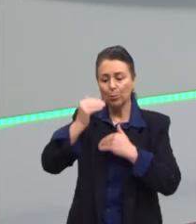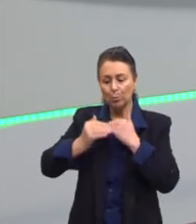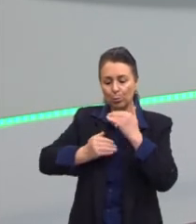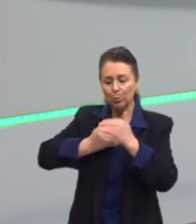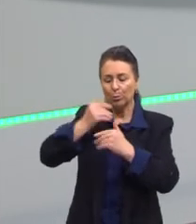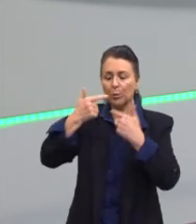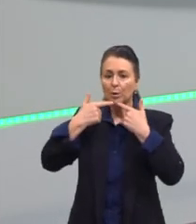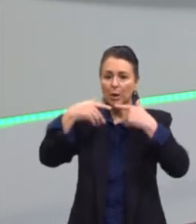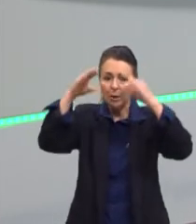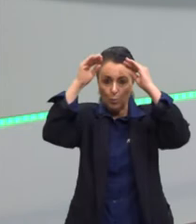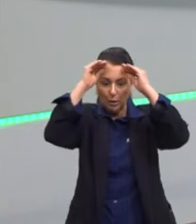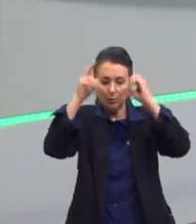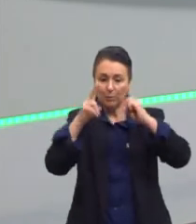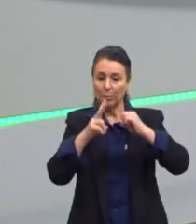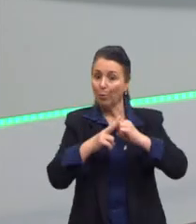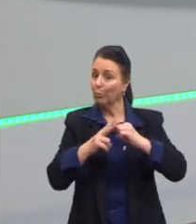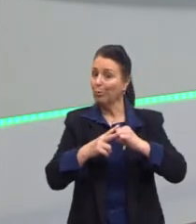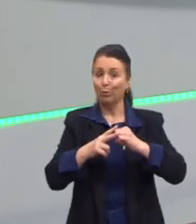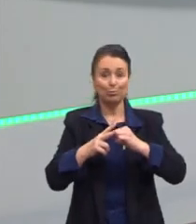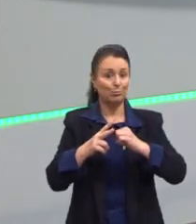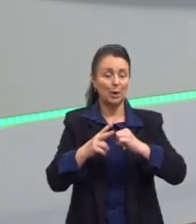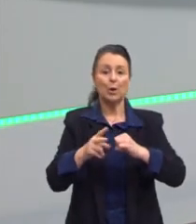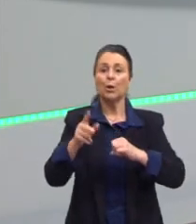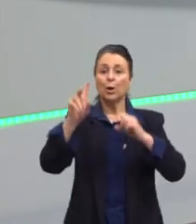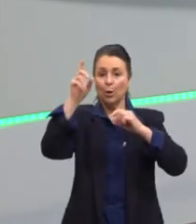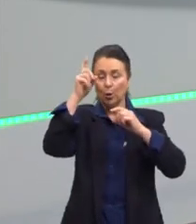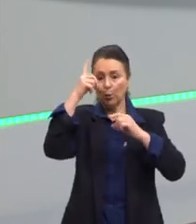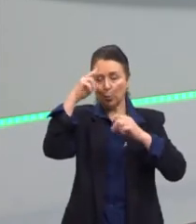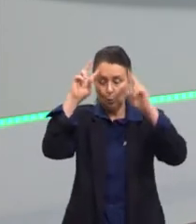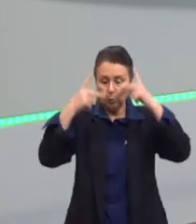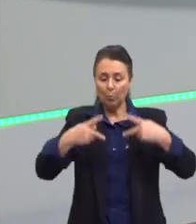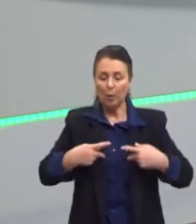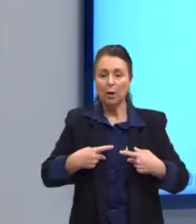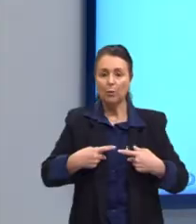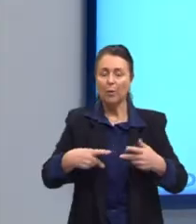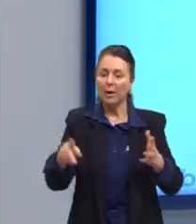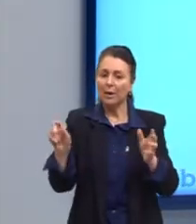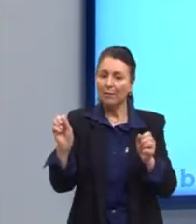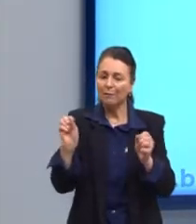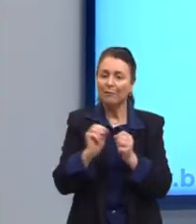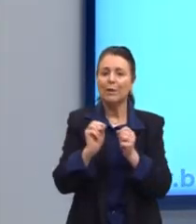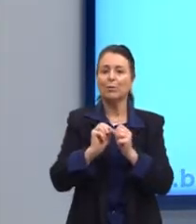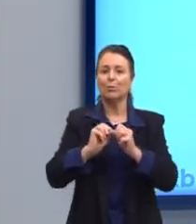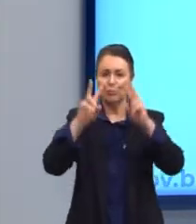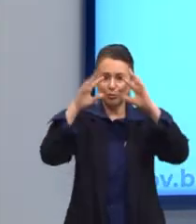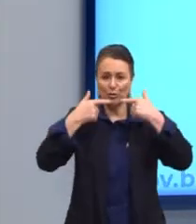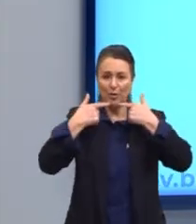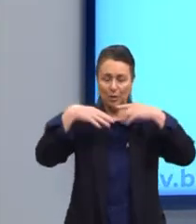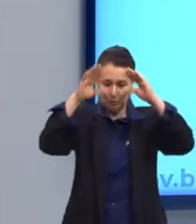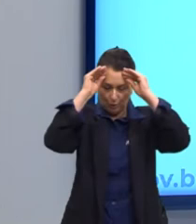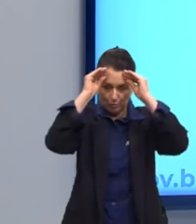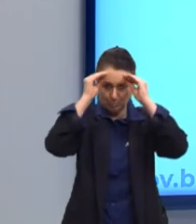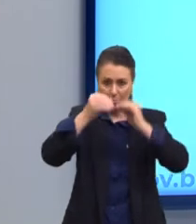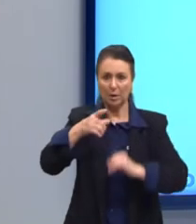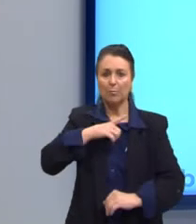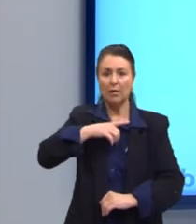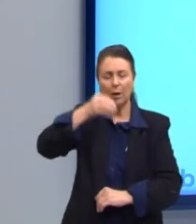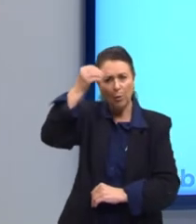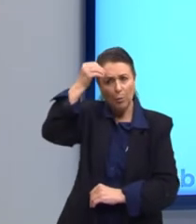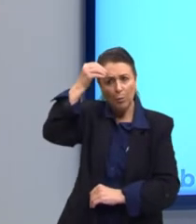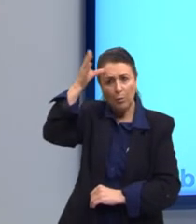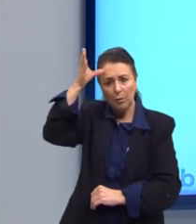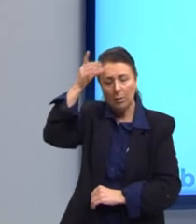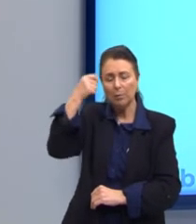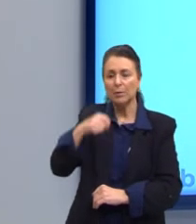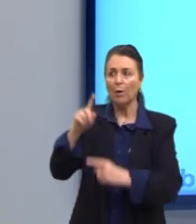linguagens verbais e não verbais. O ser humano, o ser de linguagem, isso é importantíssimo. para se chegar ao conhecimento é necessário usar a